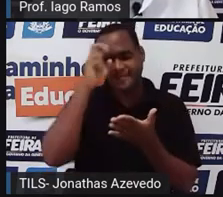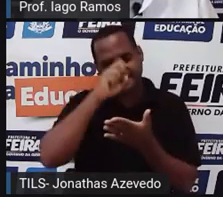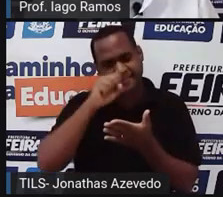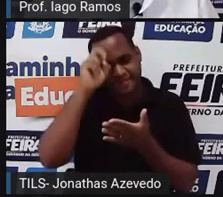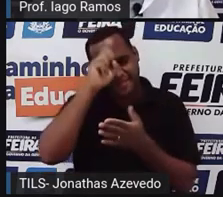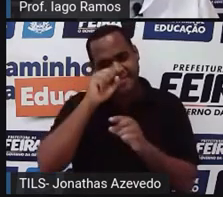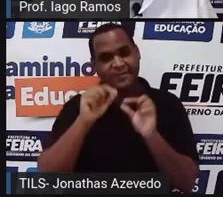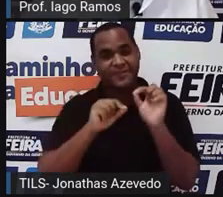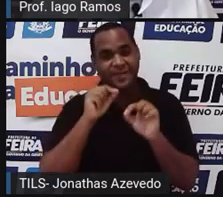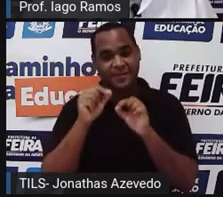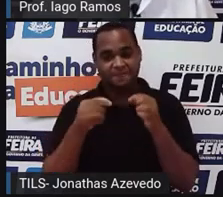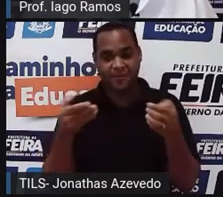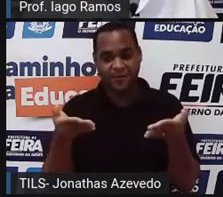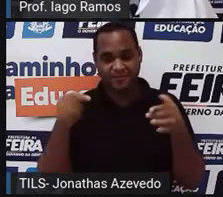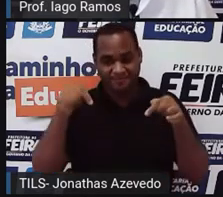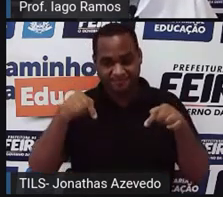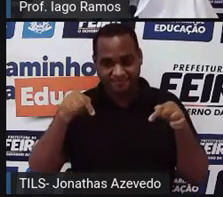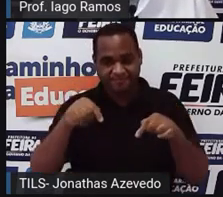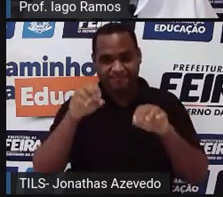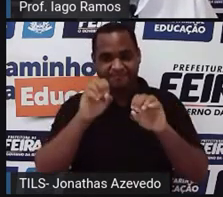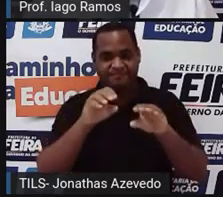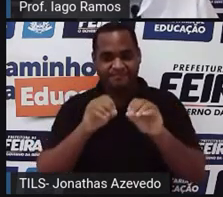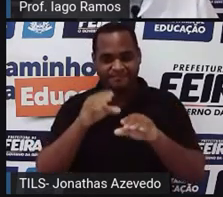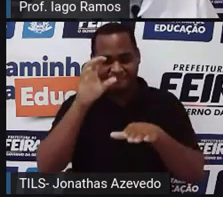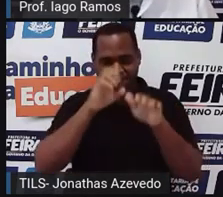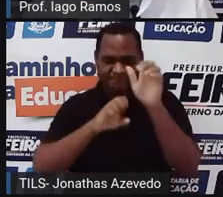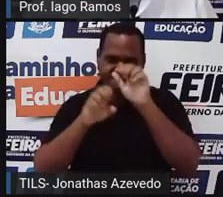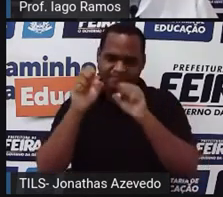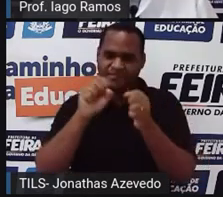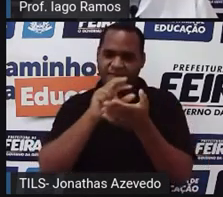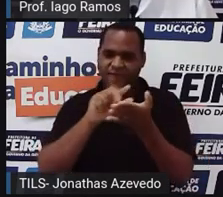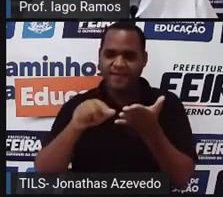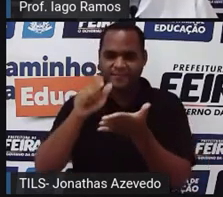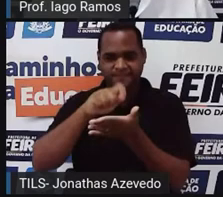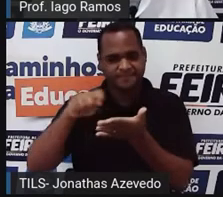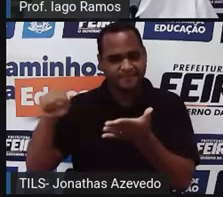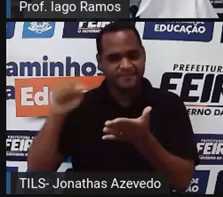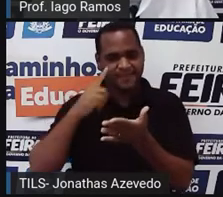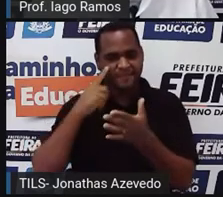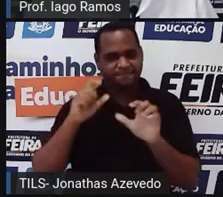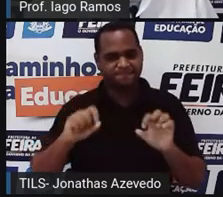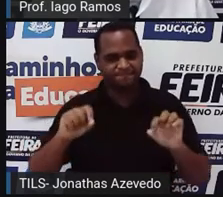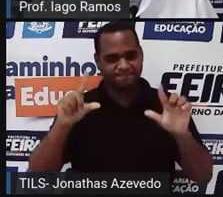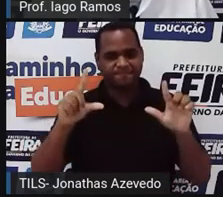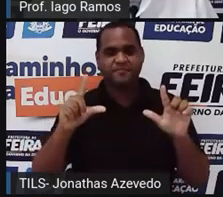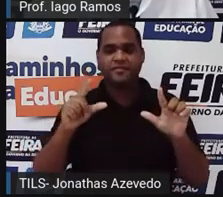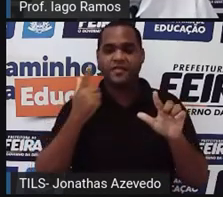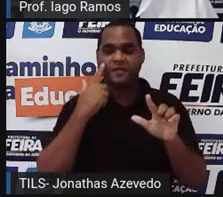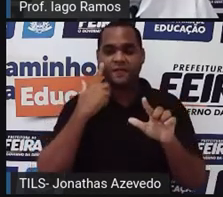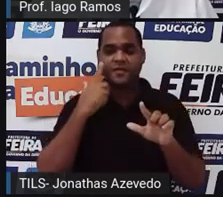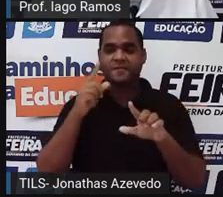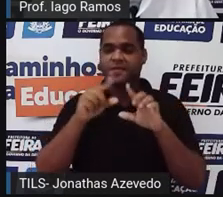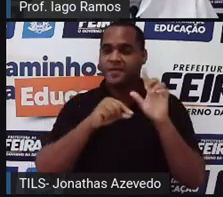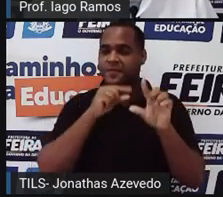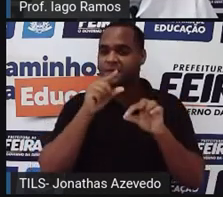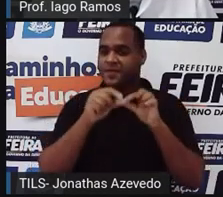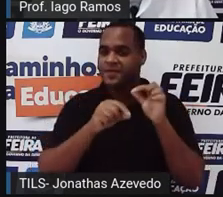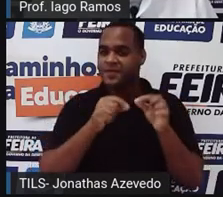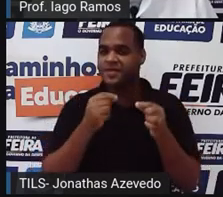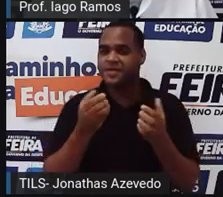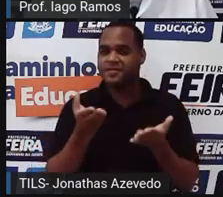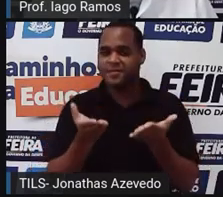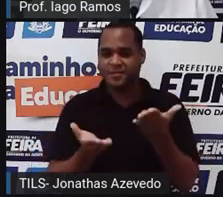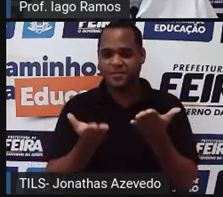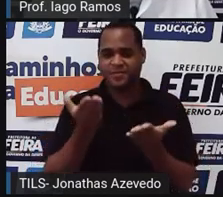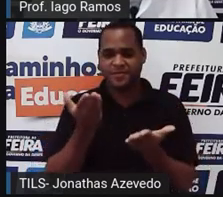nessa aula, tá bom? De tudo que está escrito ali na tela, vamos destacar essa coisinha